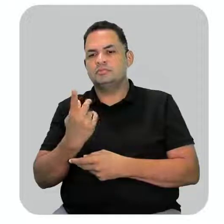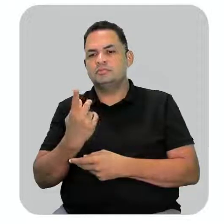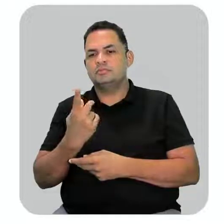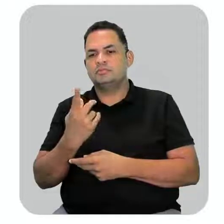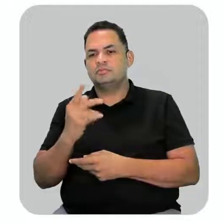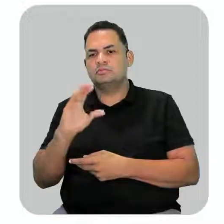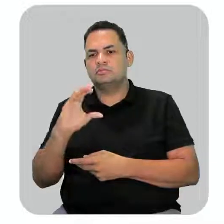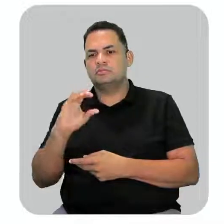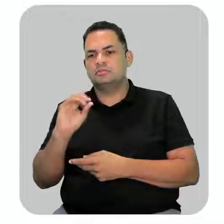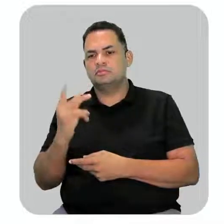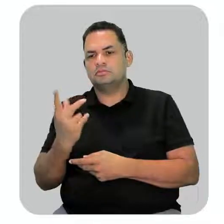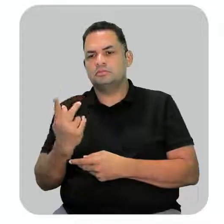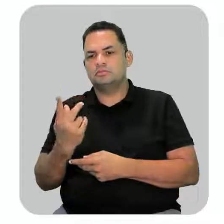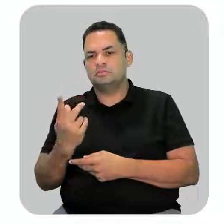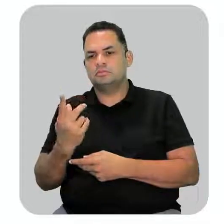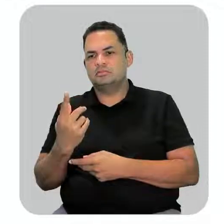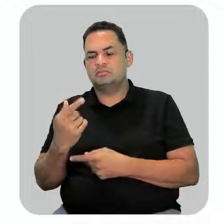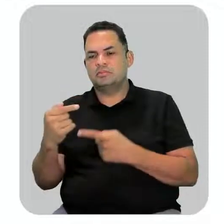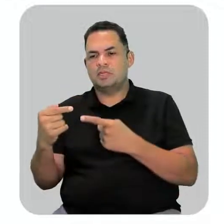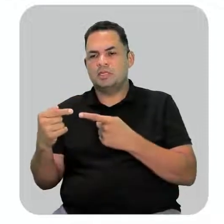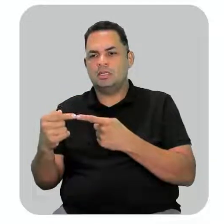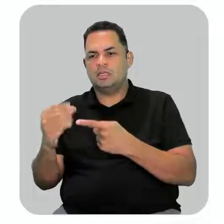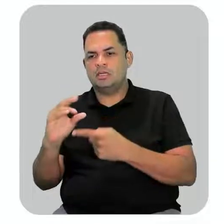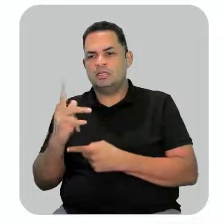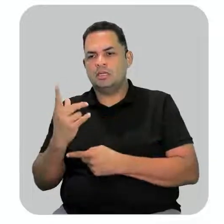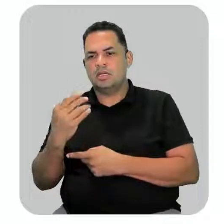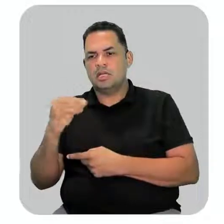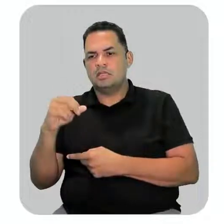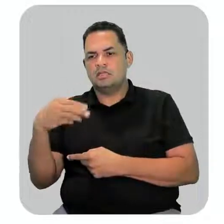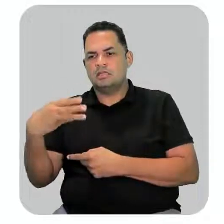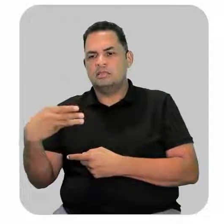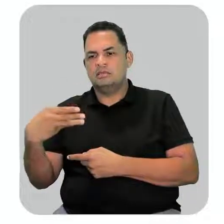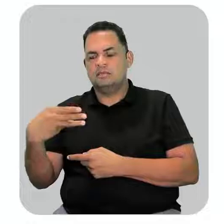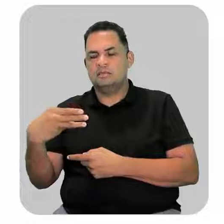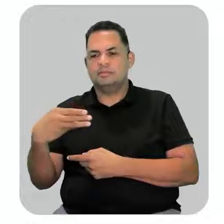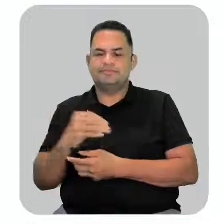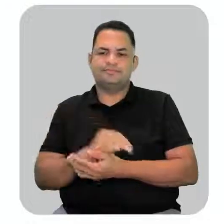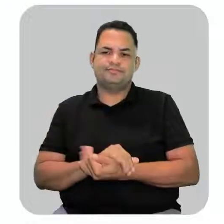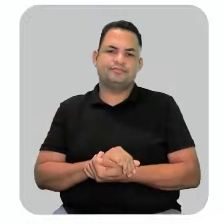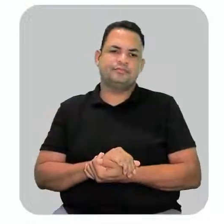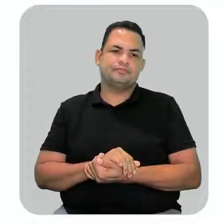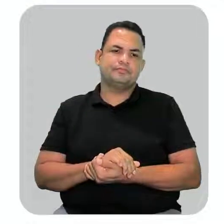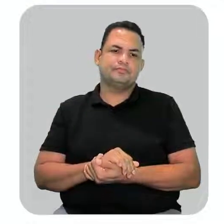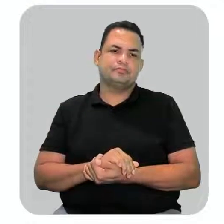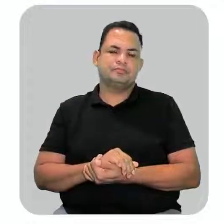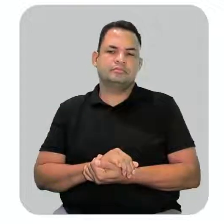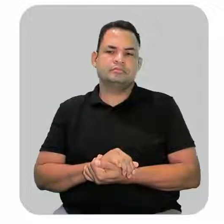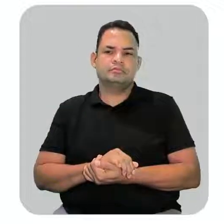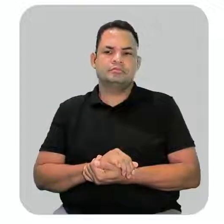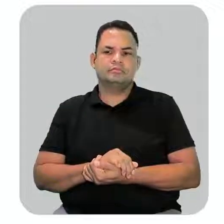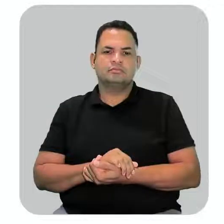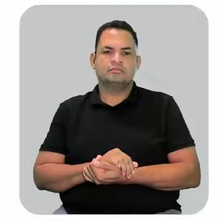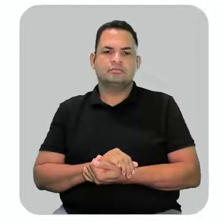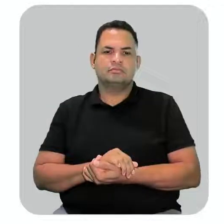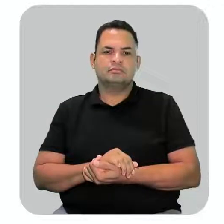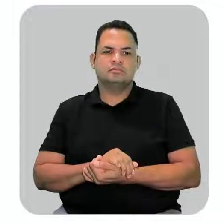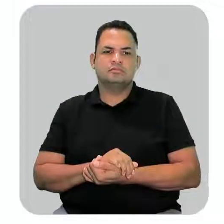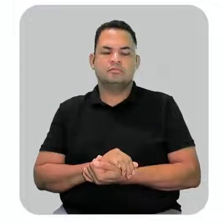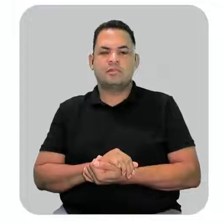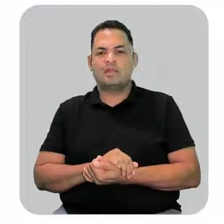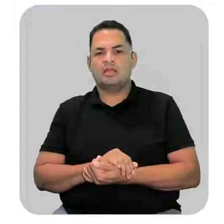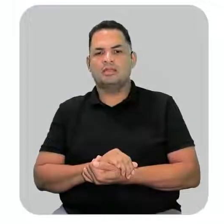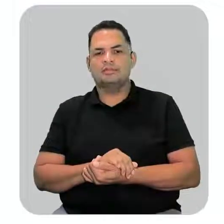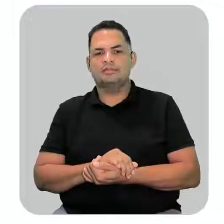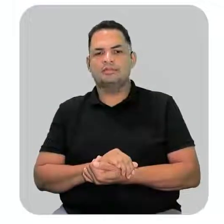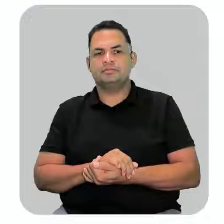CH, CH3. 4 átomos de carbono, but. A